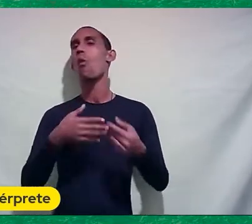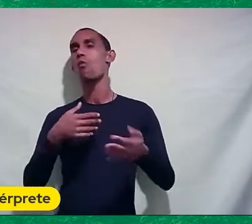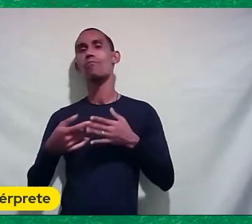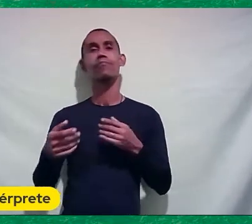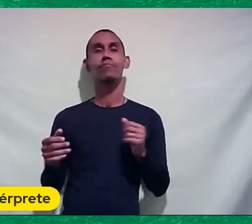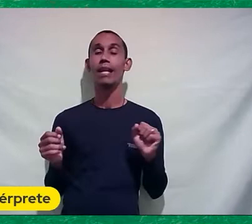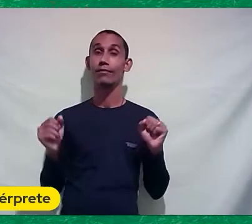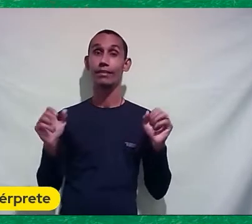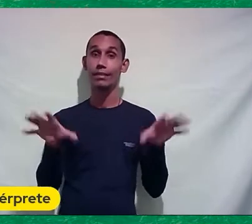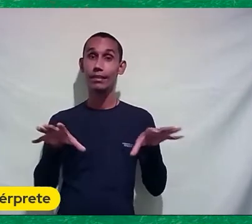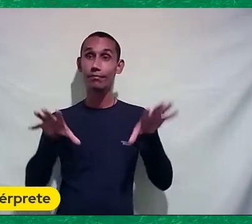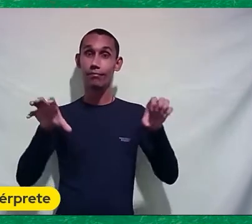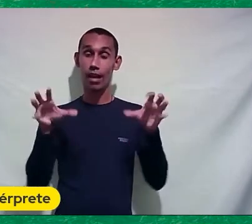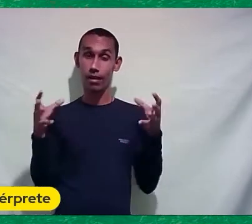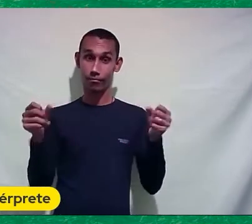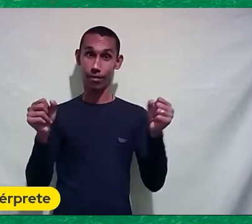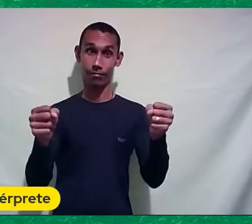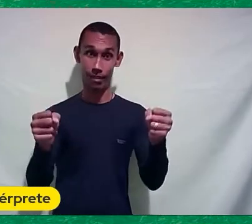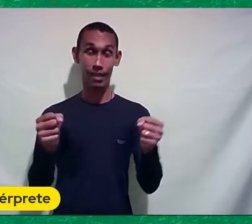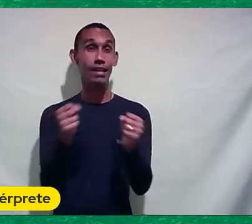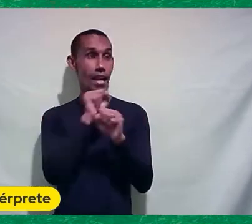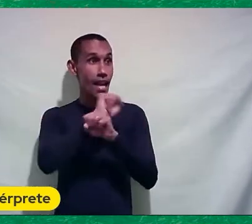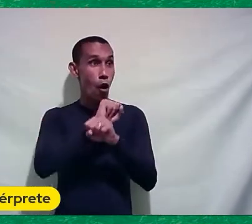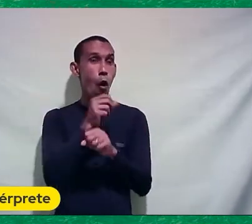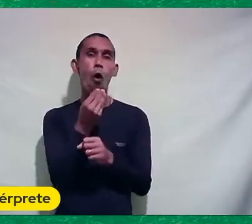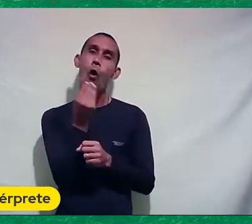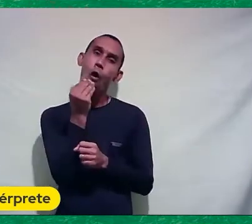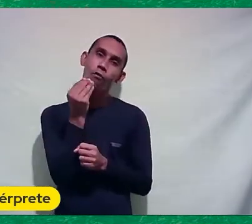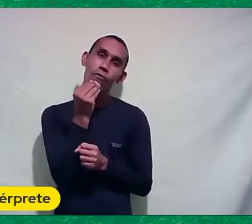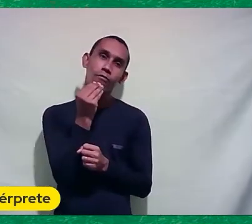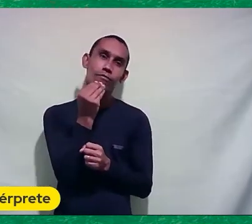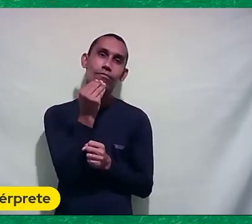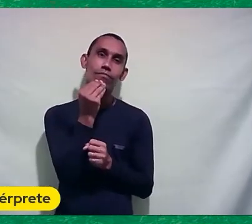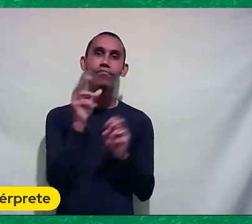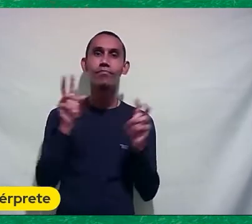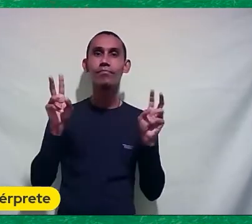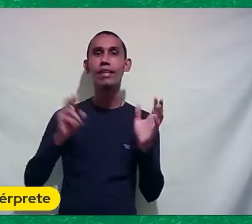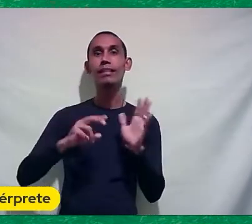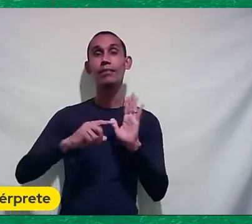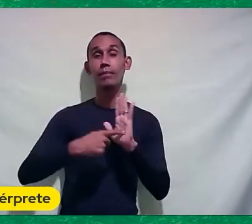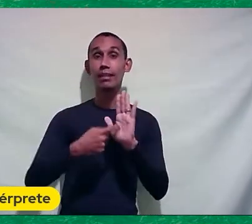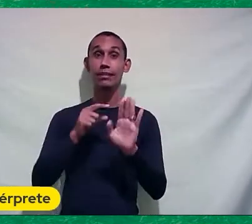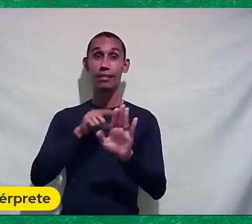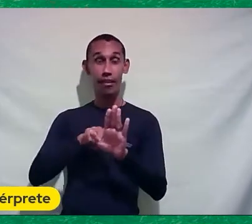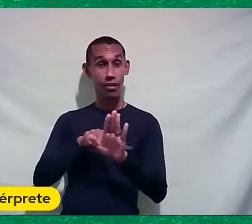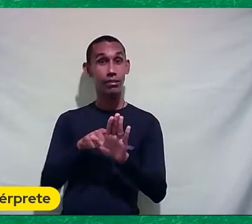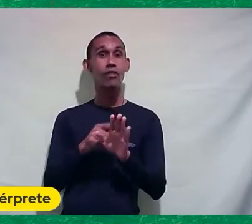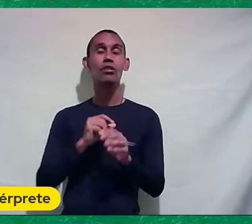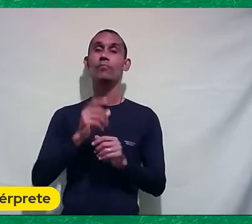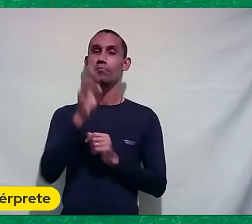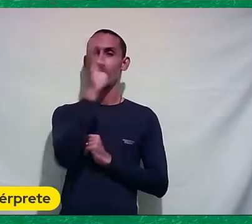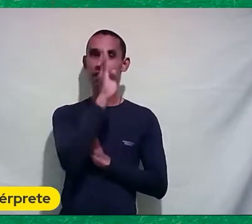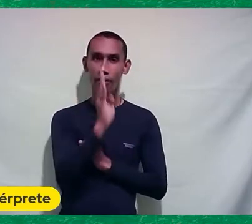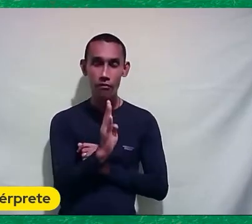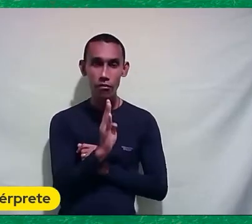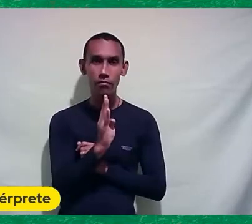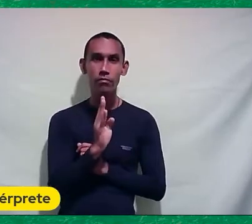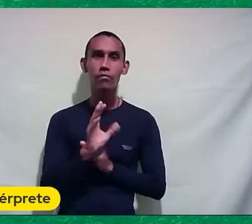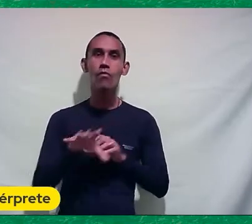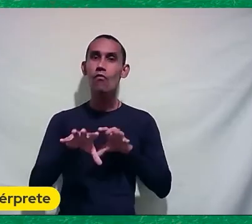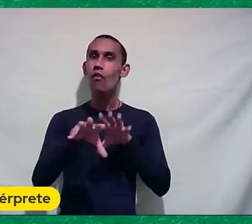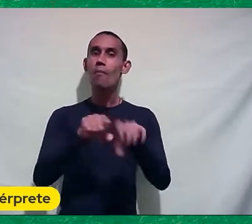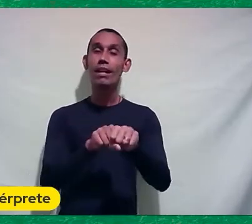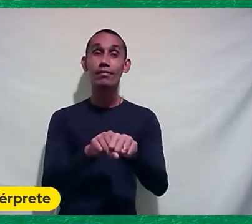Parece-me clara Essa metáfora De que Esse país Está sendo formado Para brecar